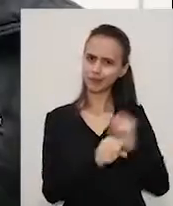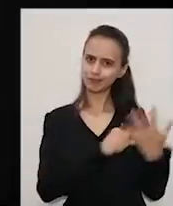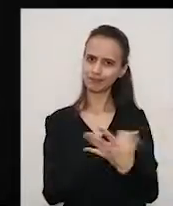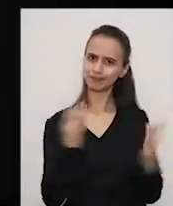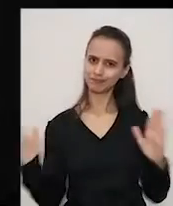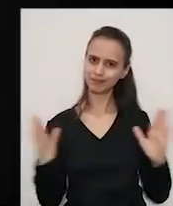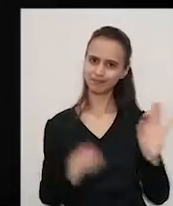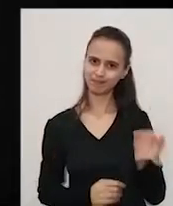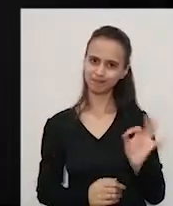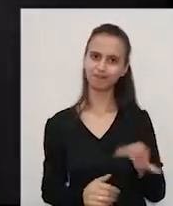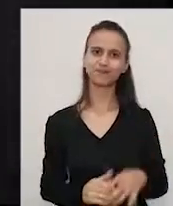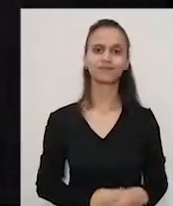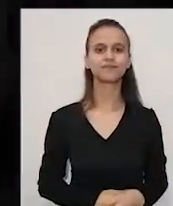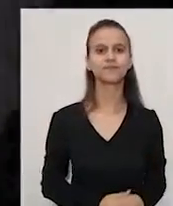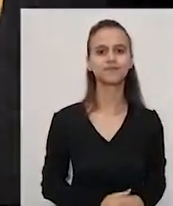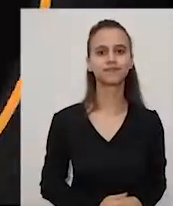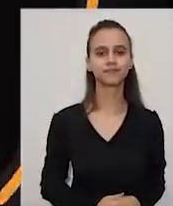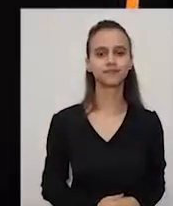pandemia.